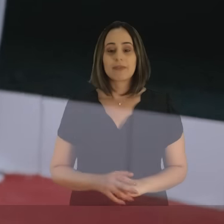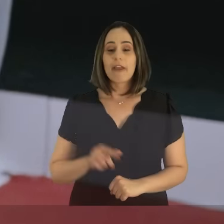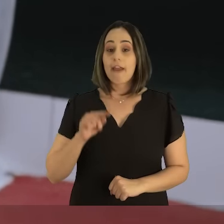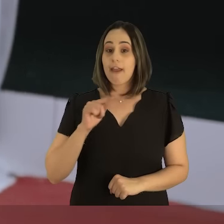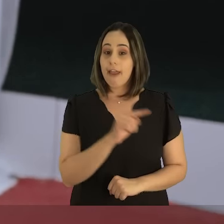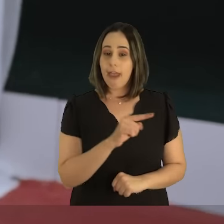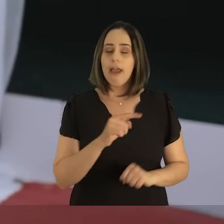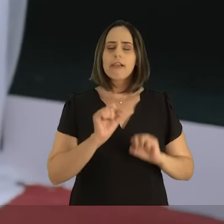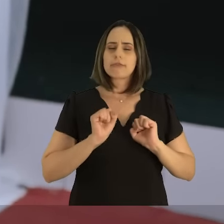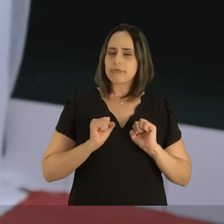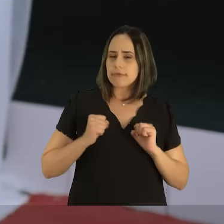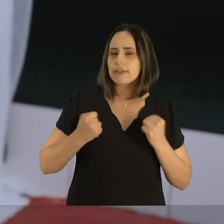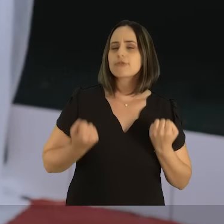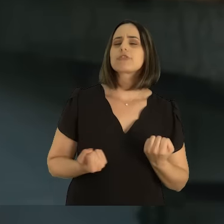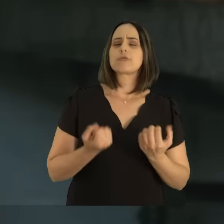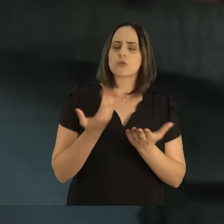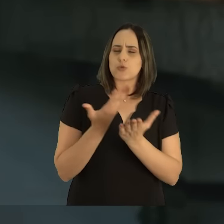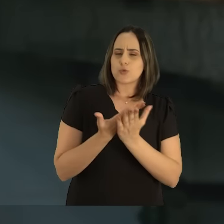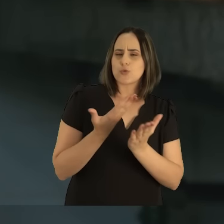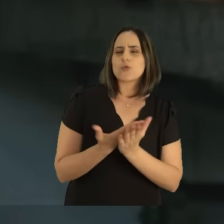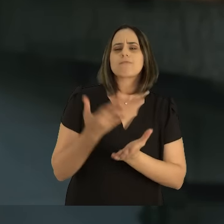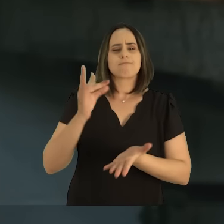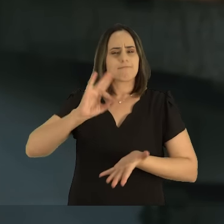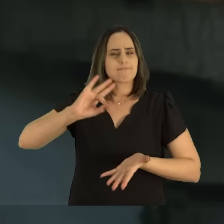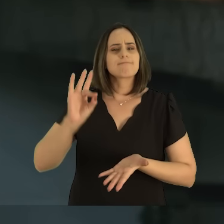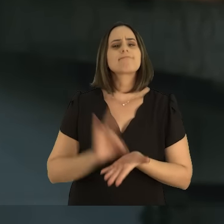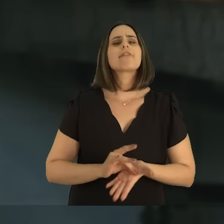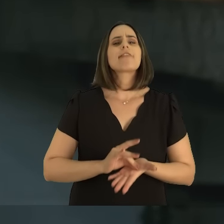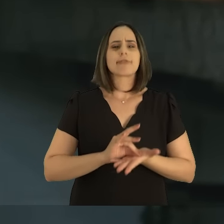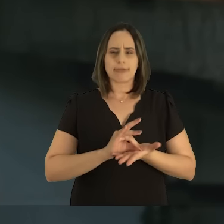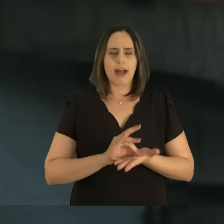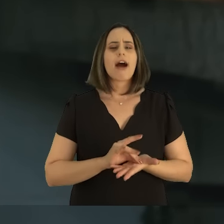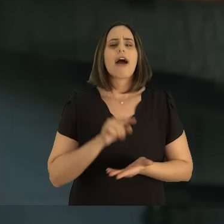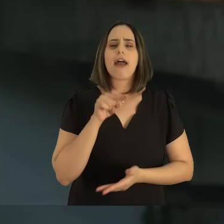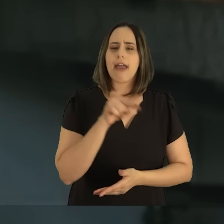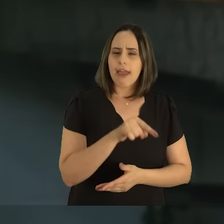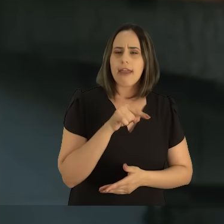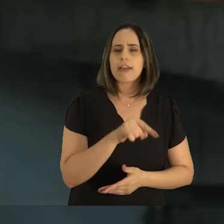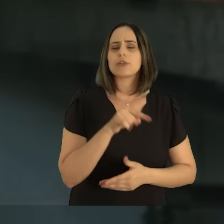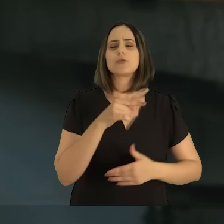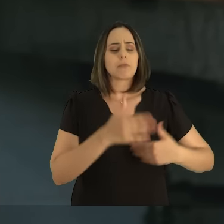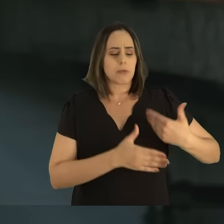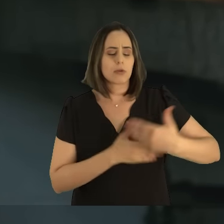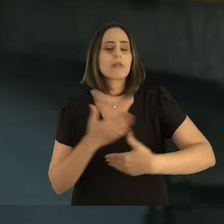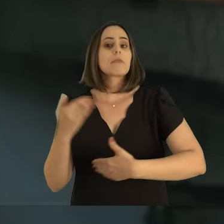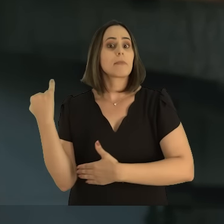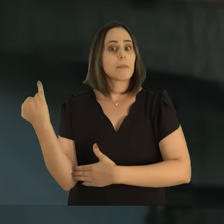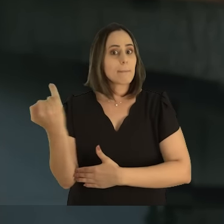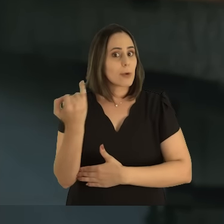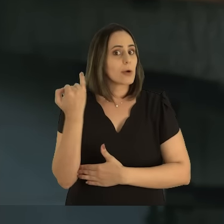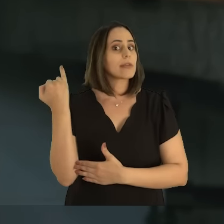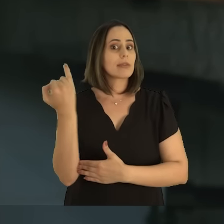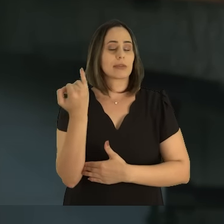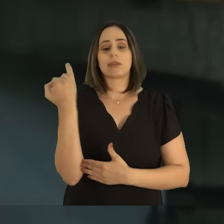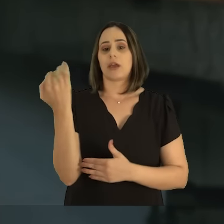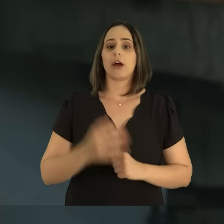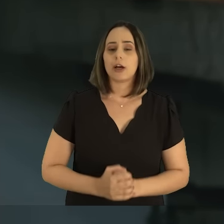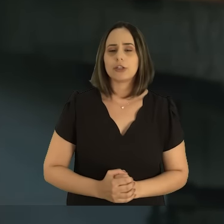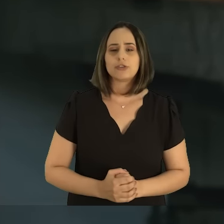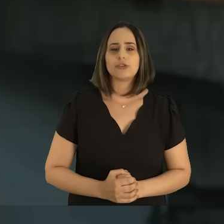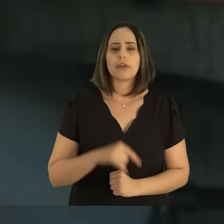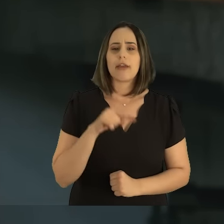Então assim, a dedicação dela, ela realmente estuda, a escola foi muito importante, é muito importante para esse processo, desde base.